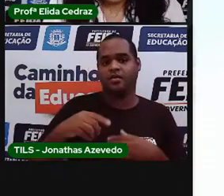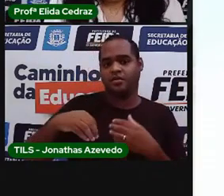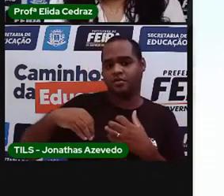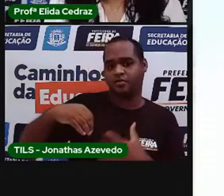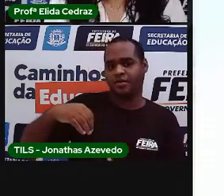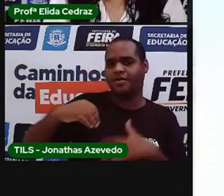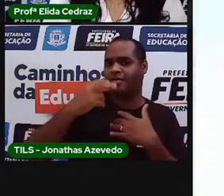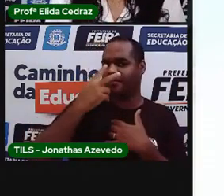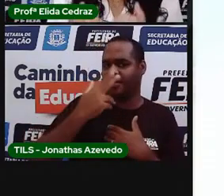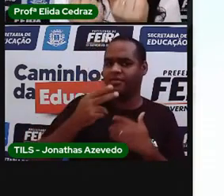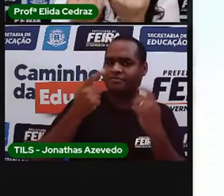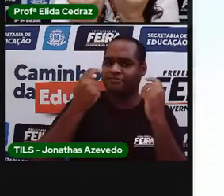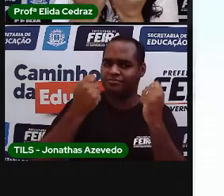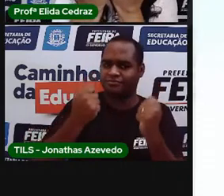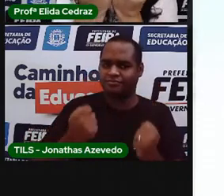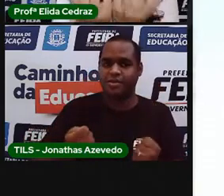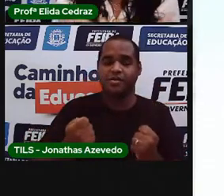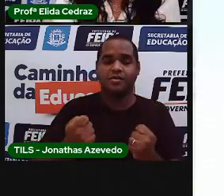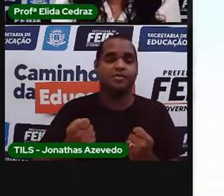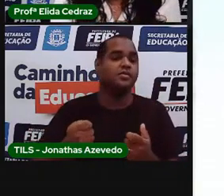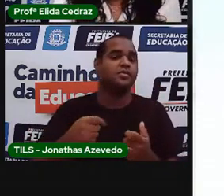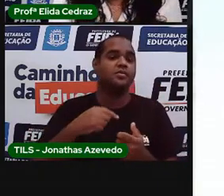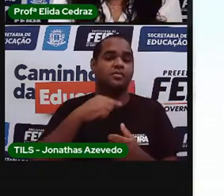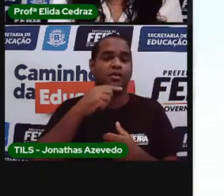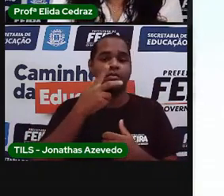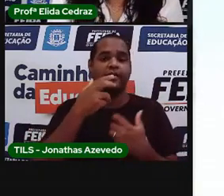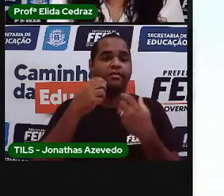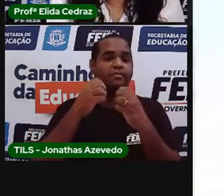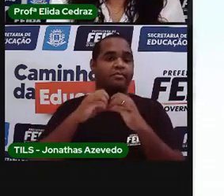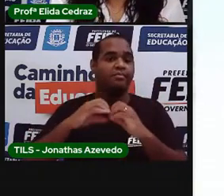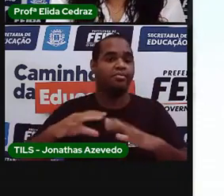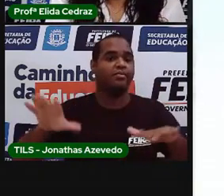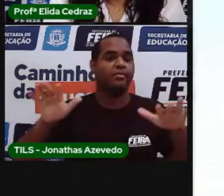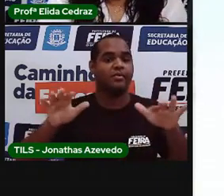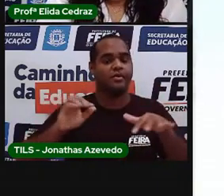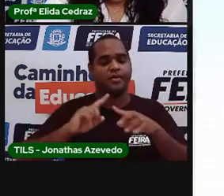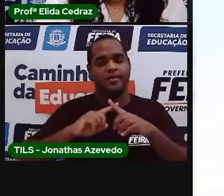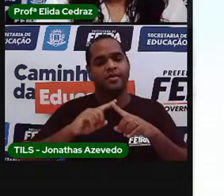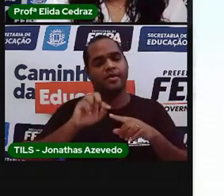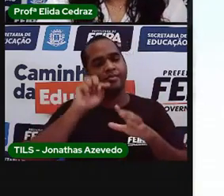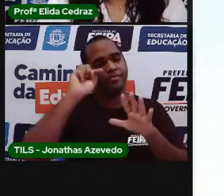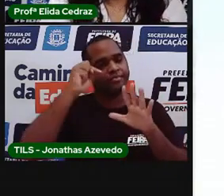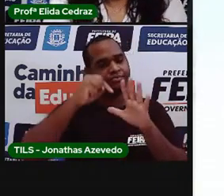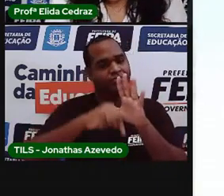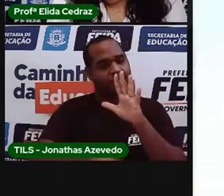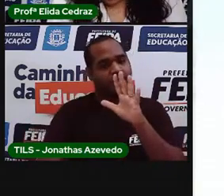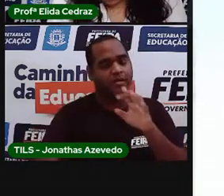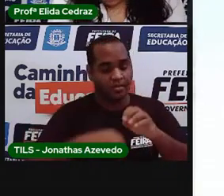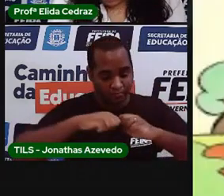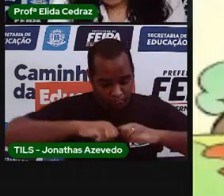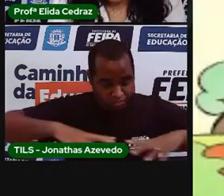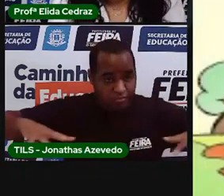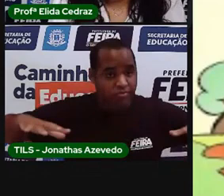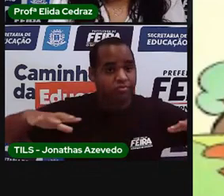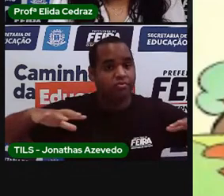tão pesado que escapou e caiu de lado alto. Bum!